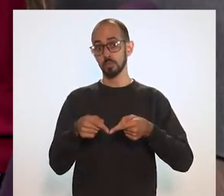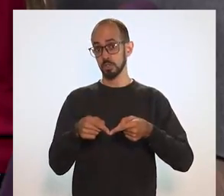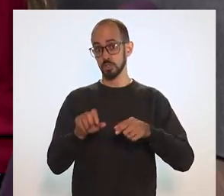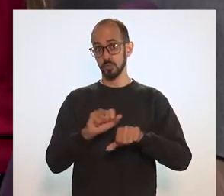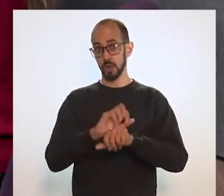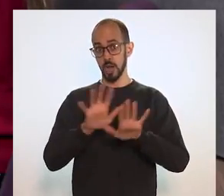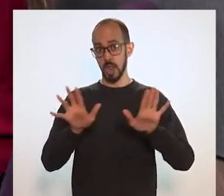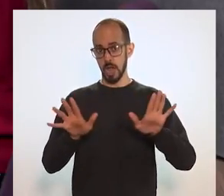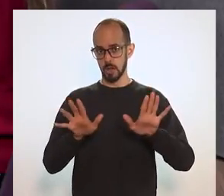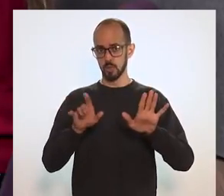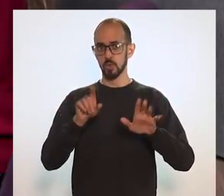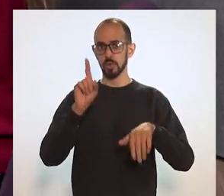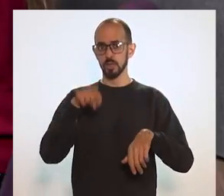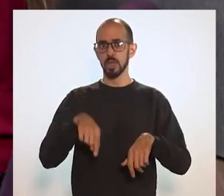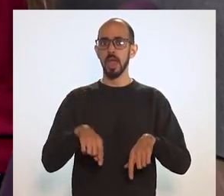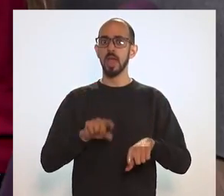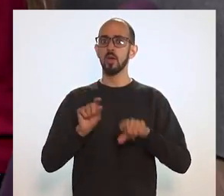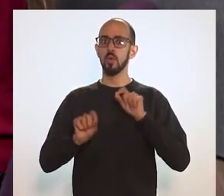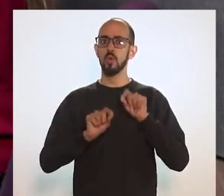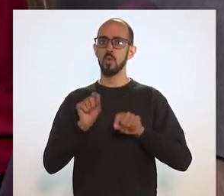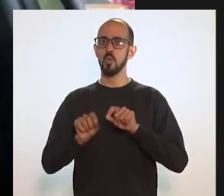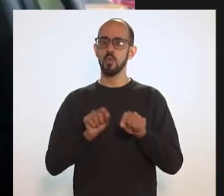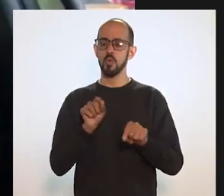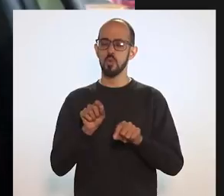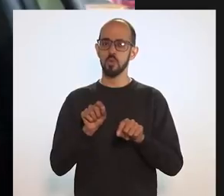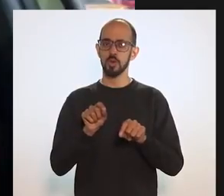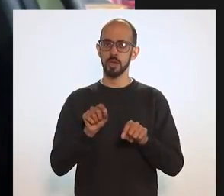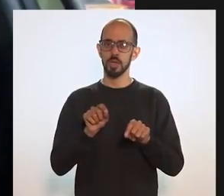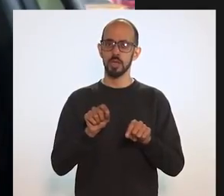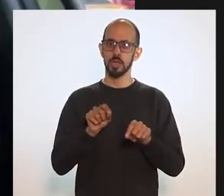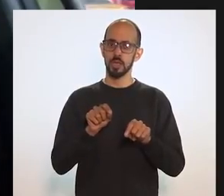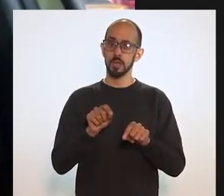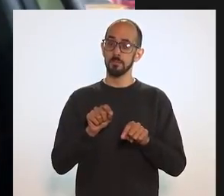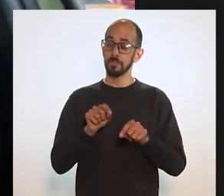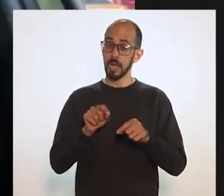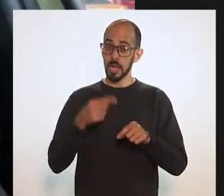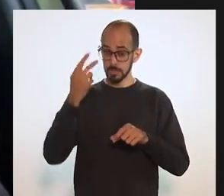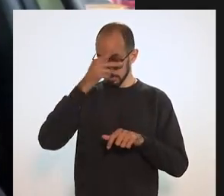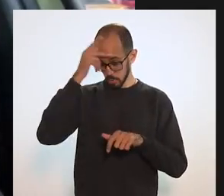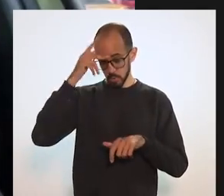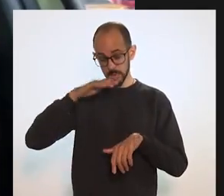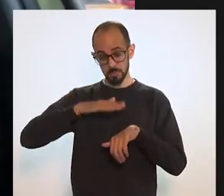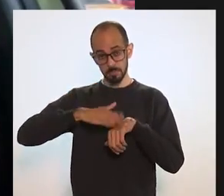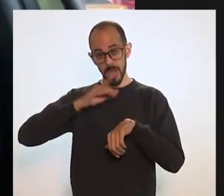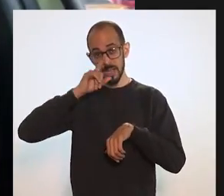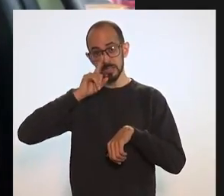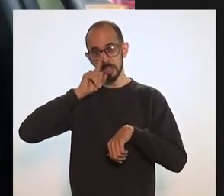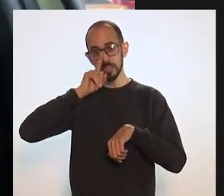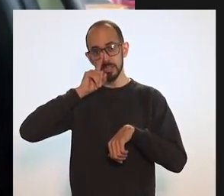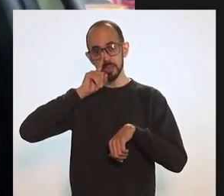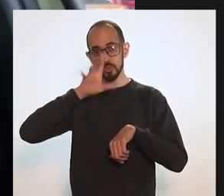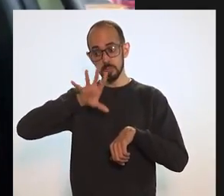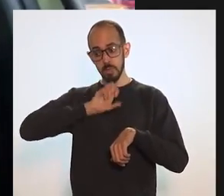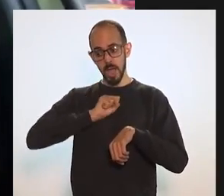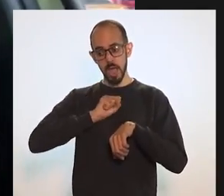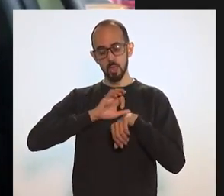esse critério tem que ter algum norte. E o norte está sendo, muito claramente, evitar que as pessoas com maior morbidade, maior